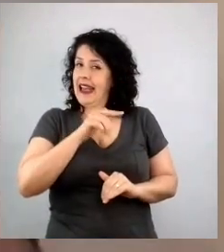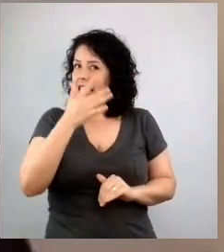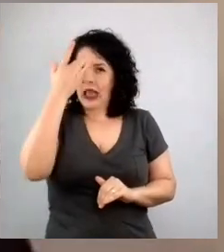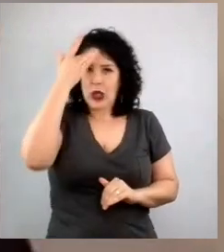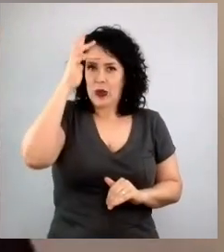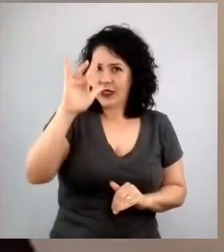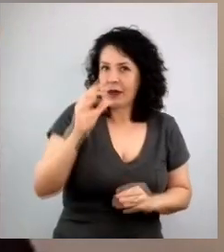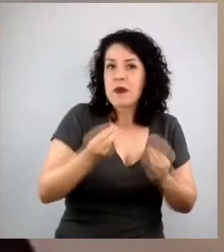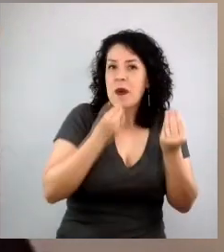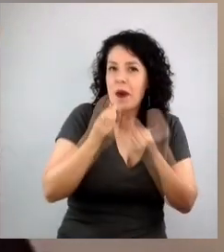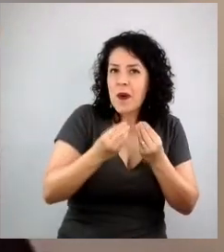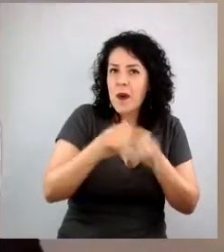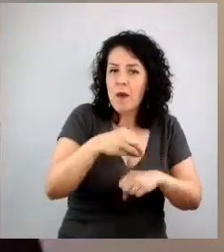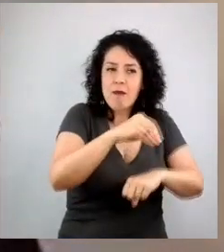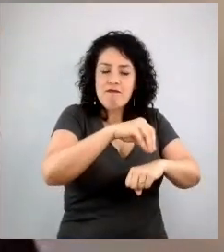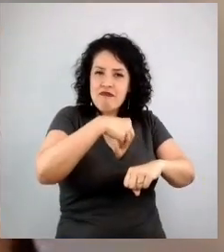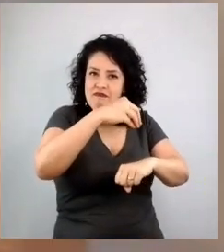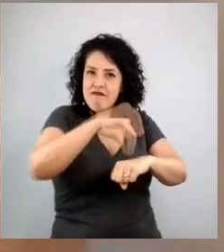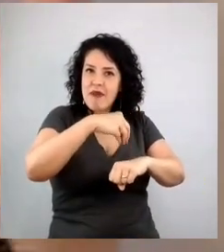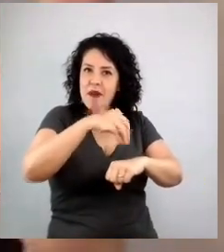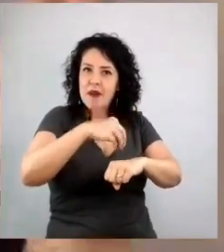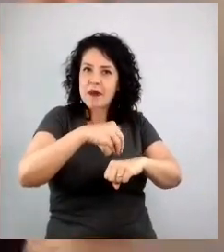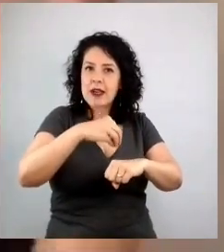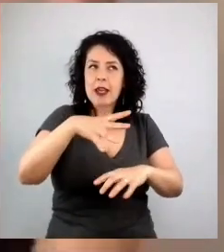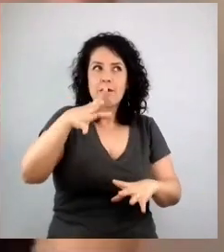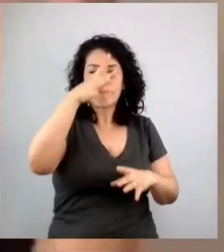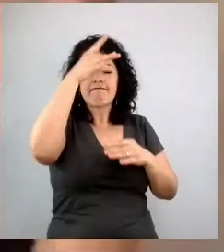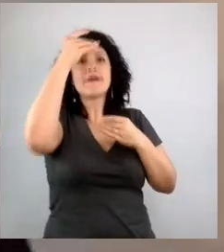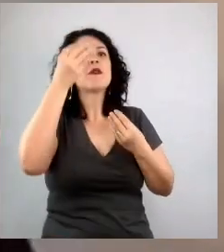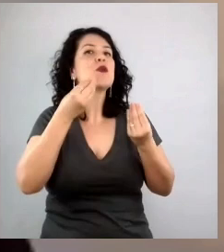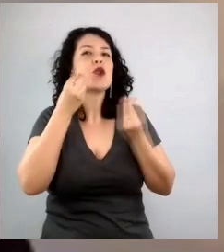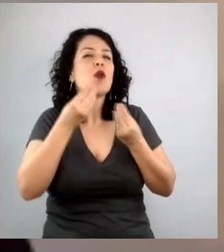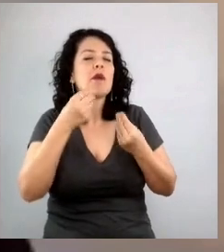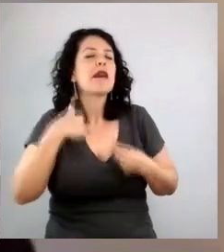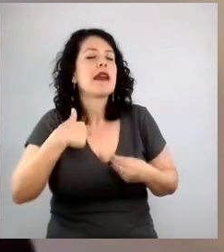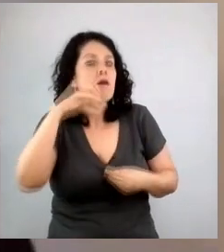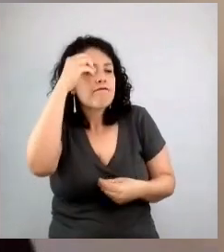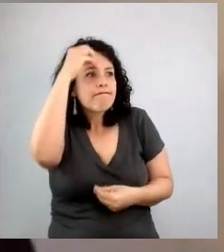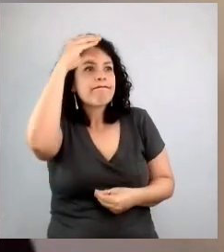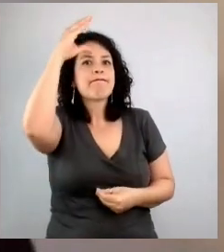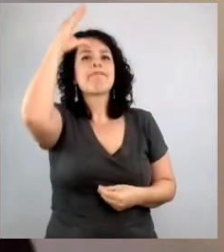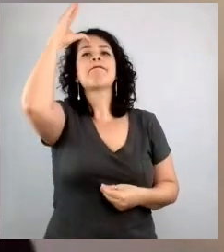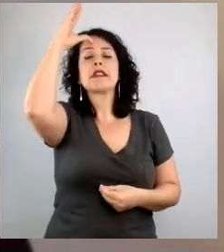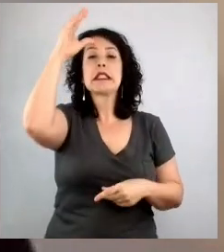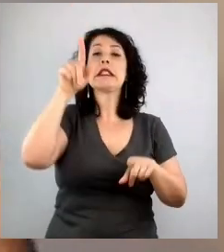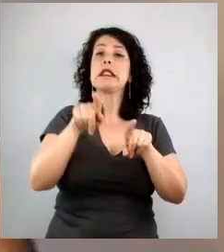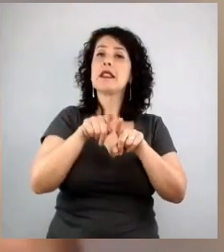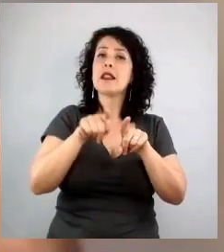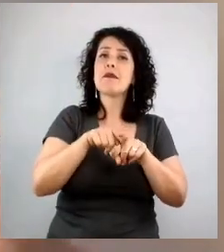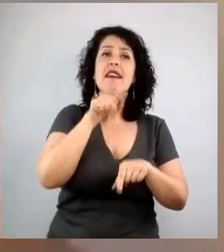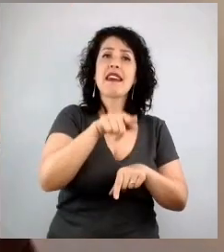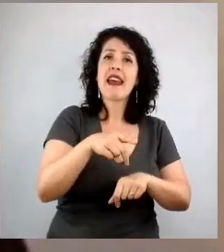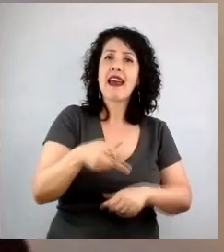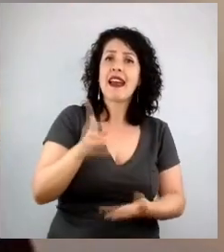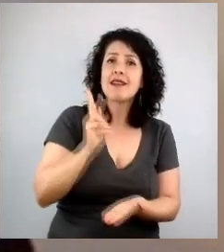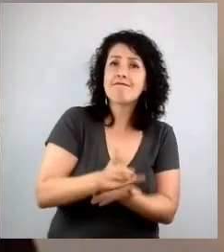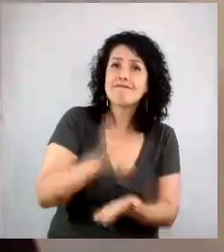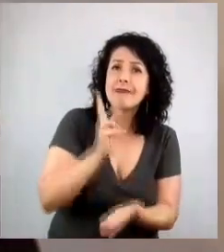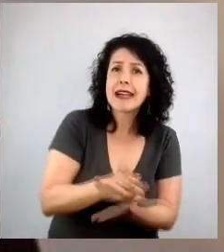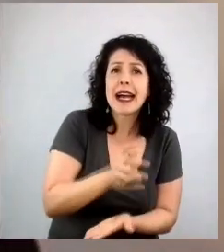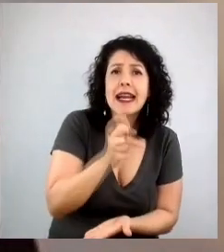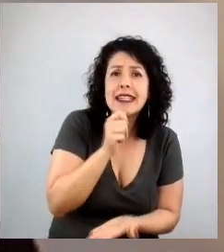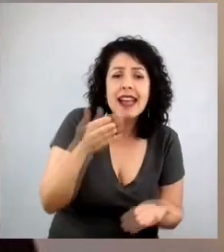ensinou sobre planejamento e, provavelmente, ela não faz ideia do quanto ela continua me ensinando sobre a vida.